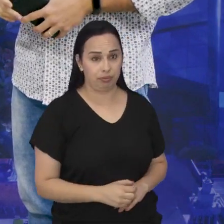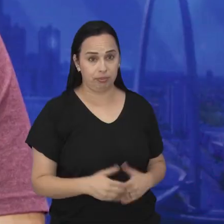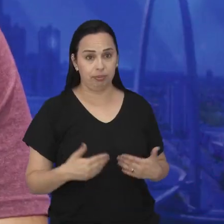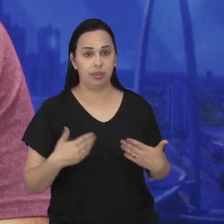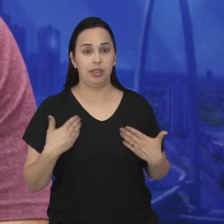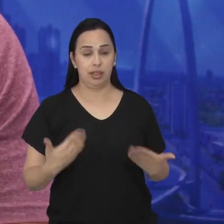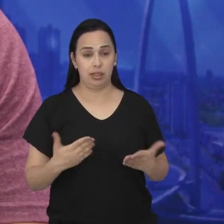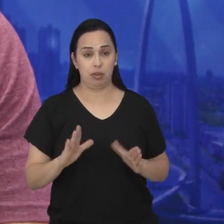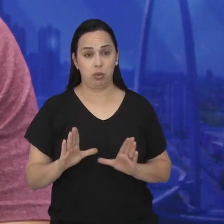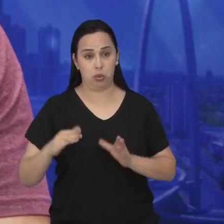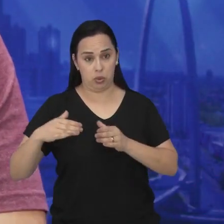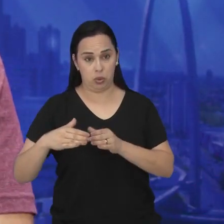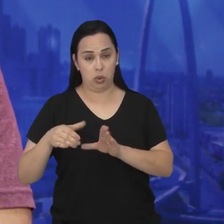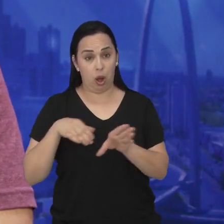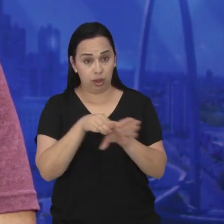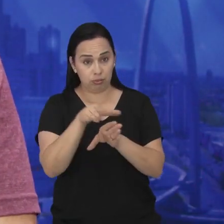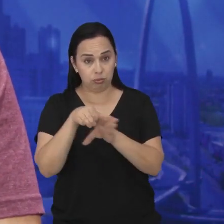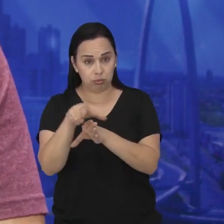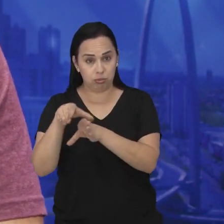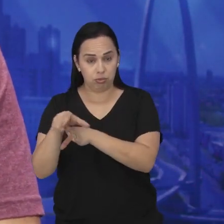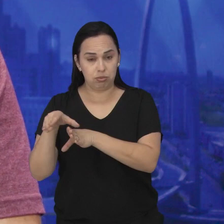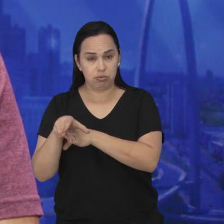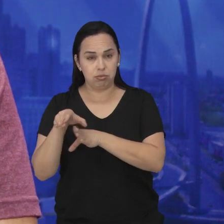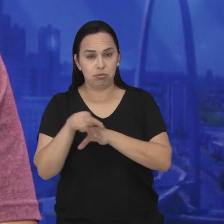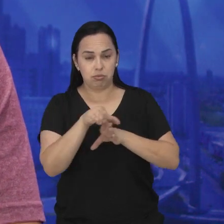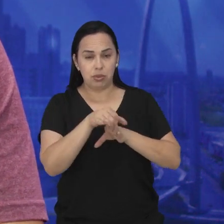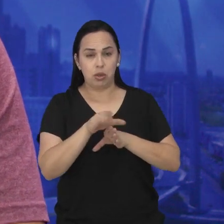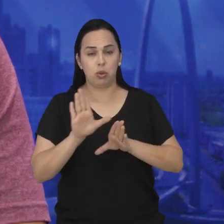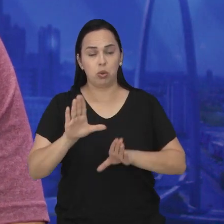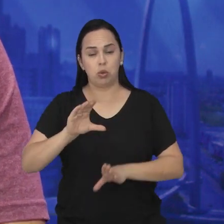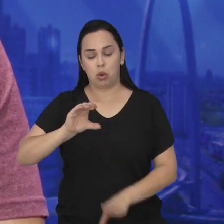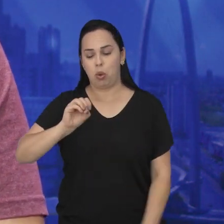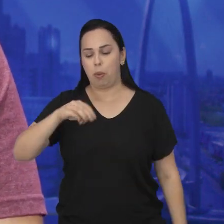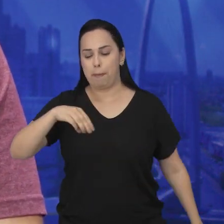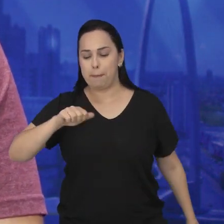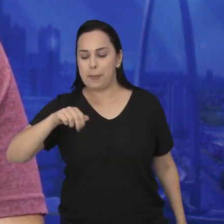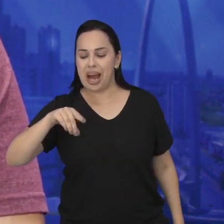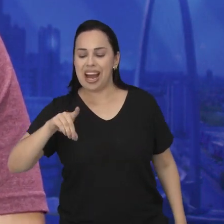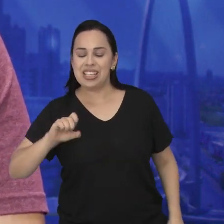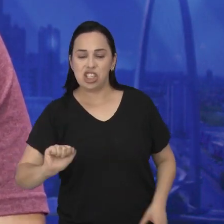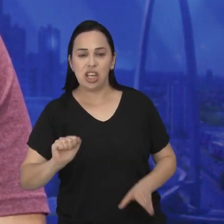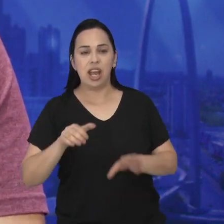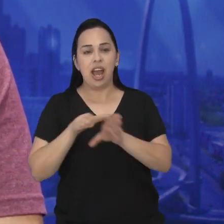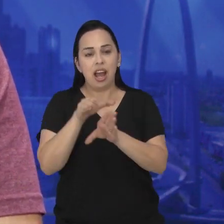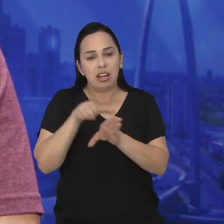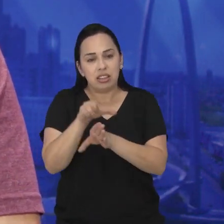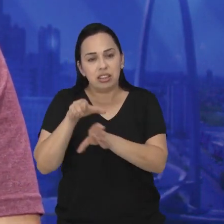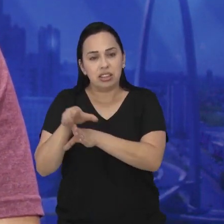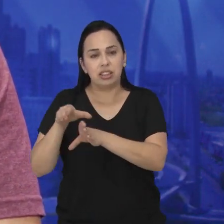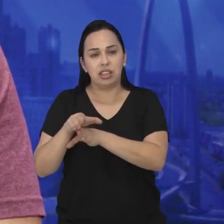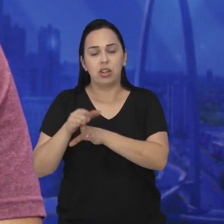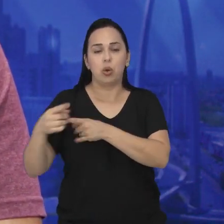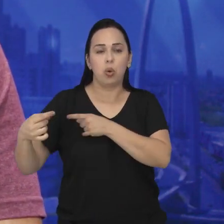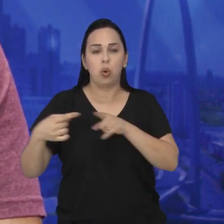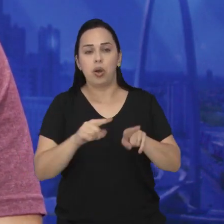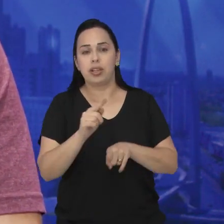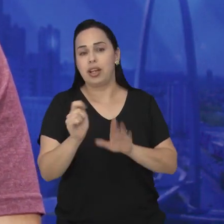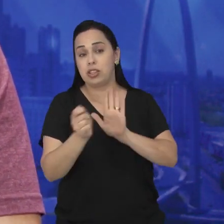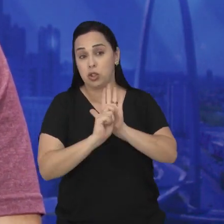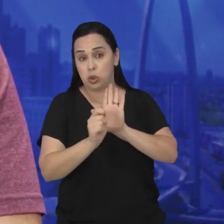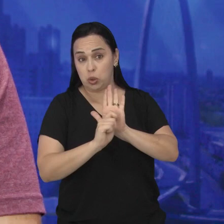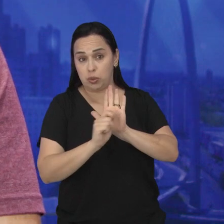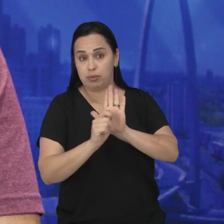Então, Samuel, o Comade é um conselho, conforme o próprio nome já diz, Conselho Municipal de Atenção à Drogas.